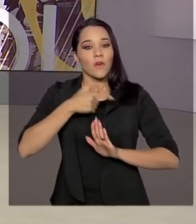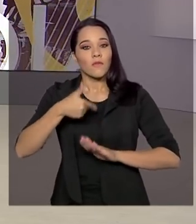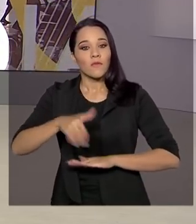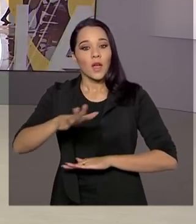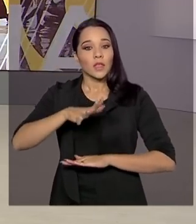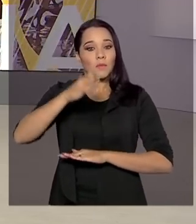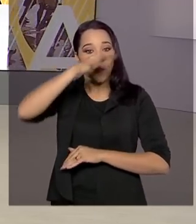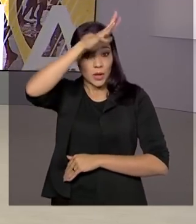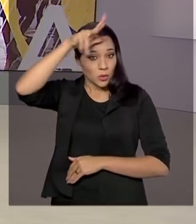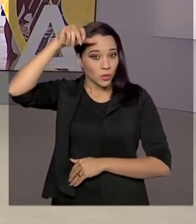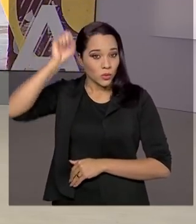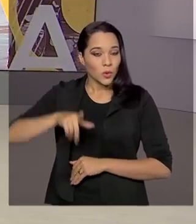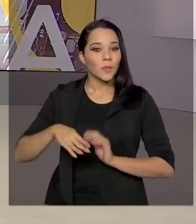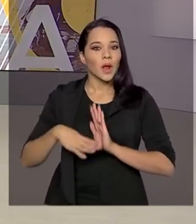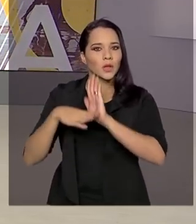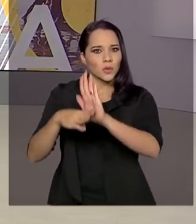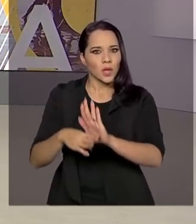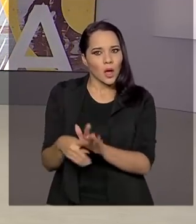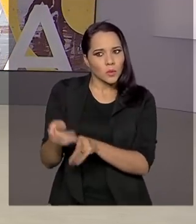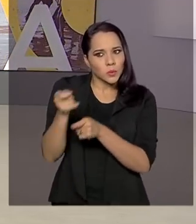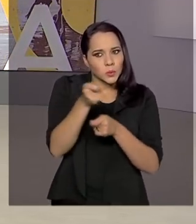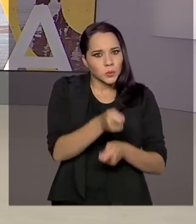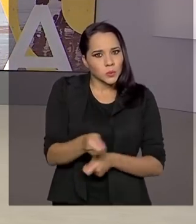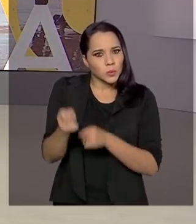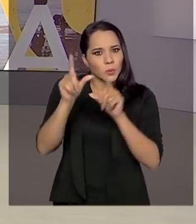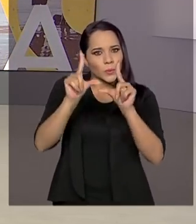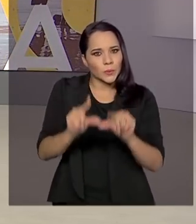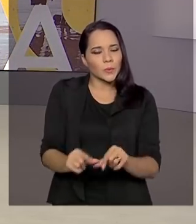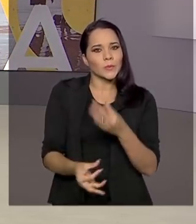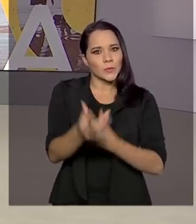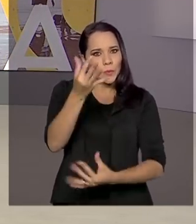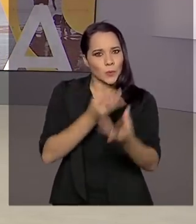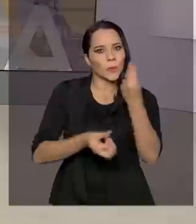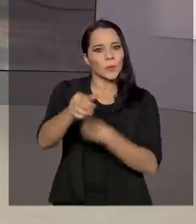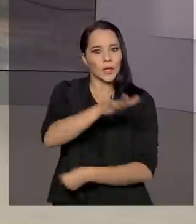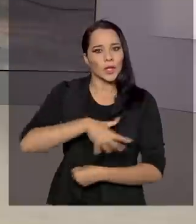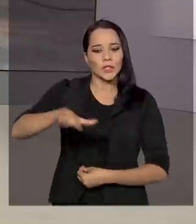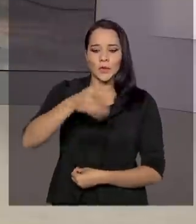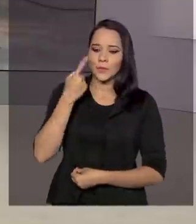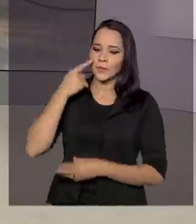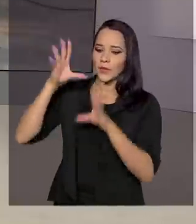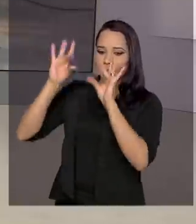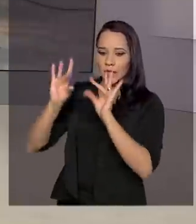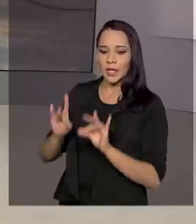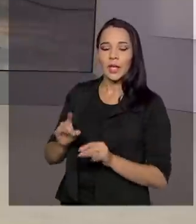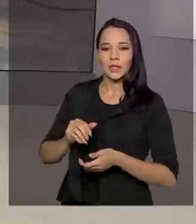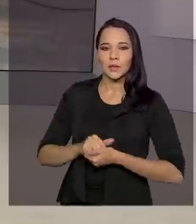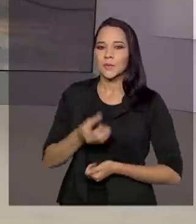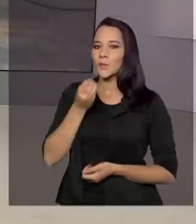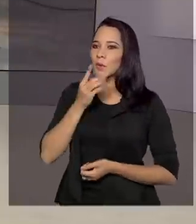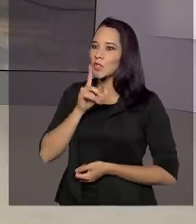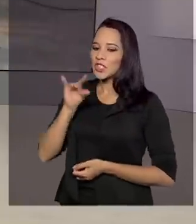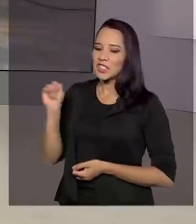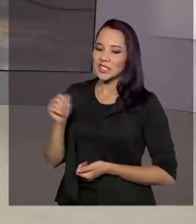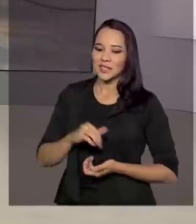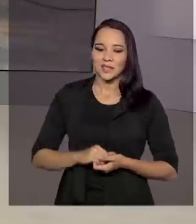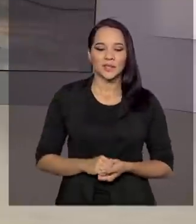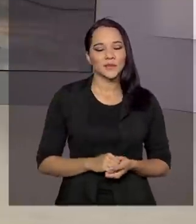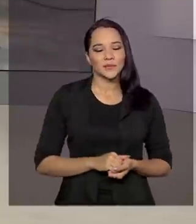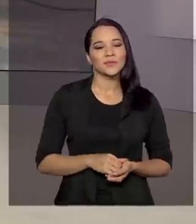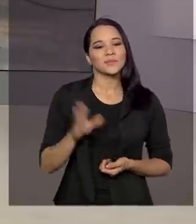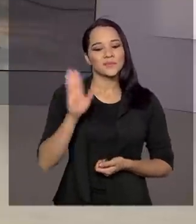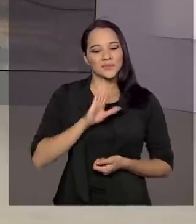Grosso do Sul para ajudar no controle do fogo na região. Vamos saber os detalhes então com Glauco de Queiroz. Oi Glauco, bom dia. Olá